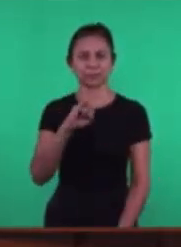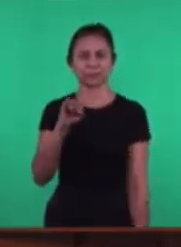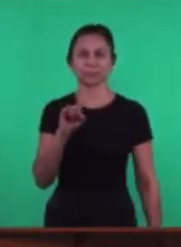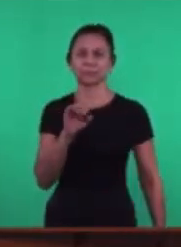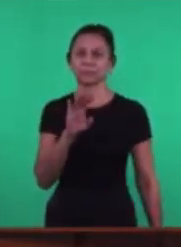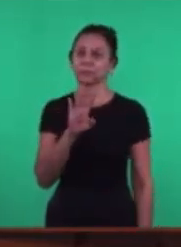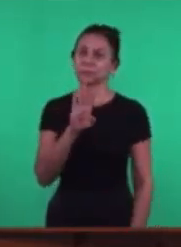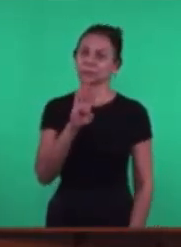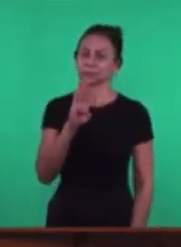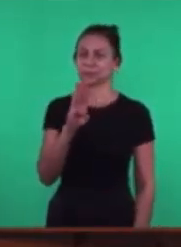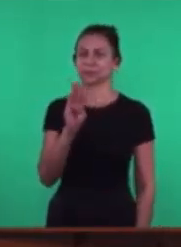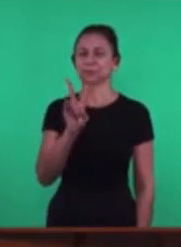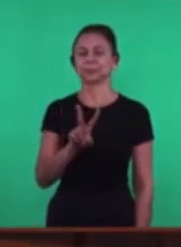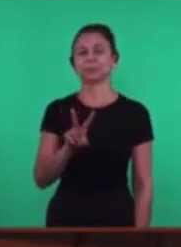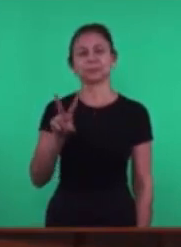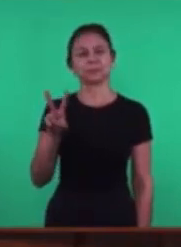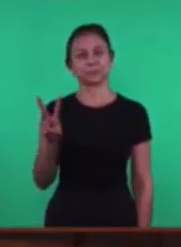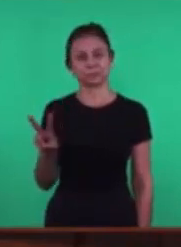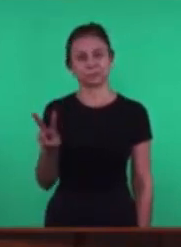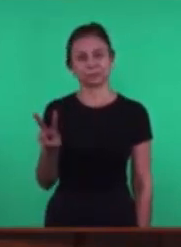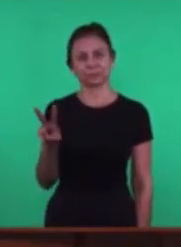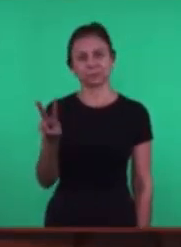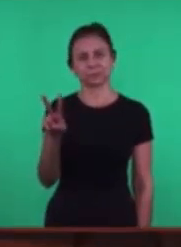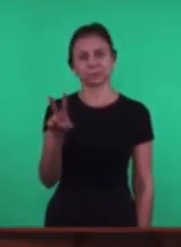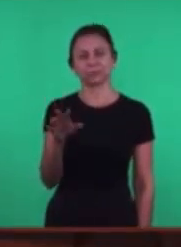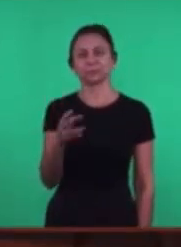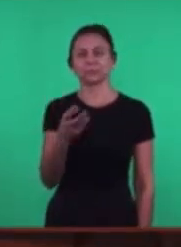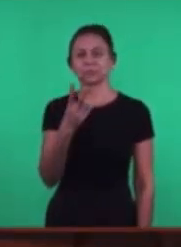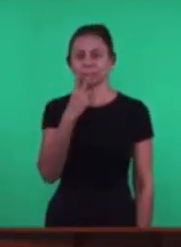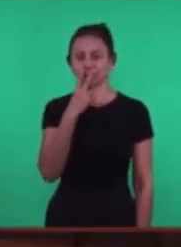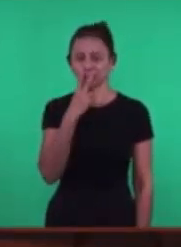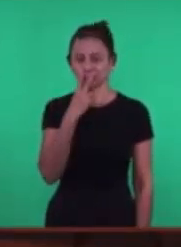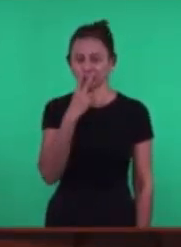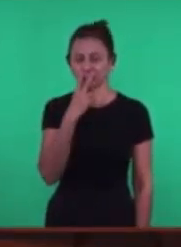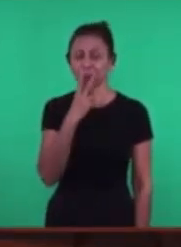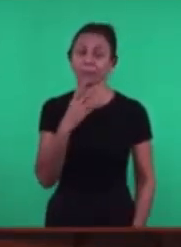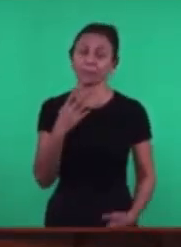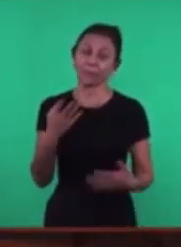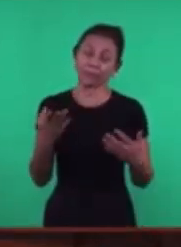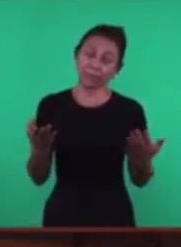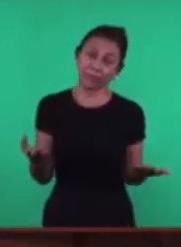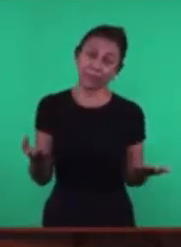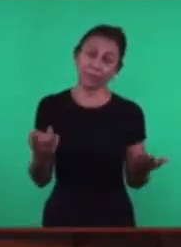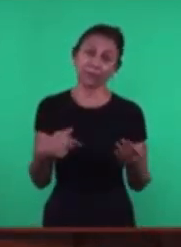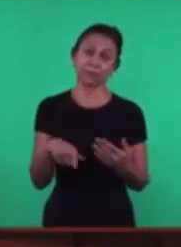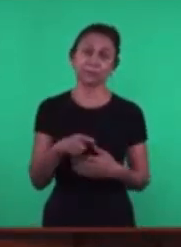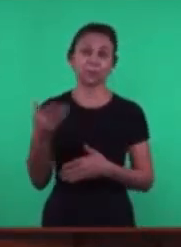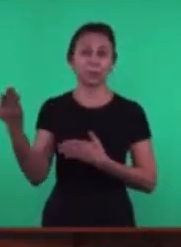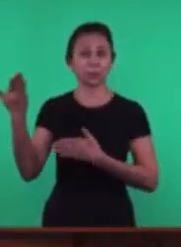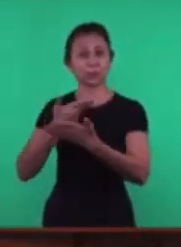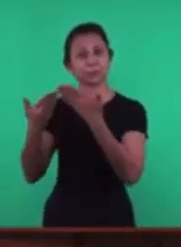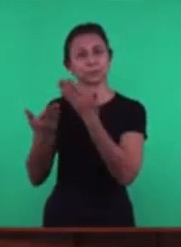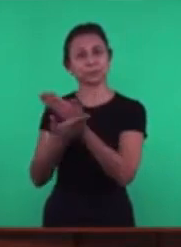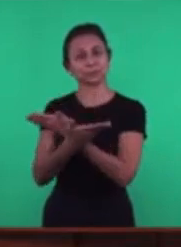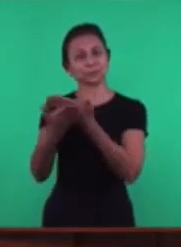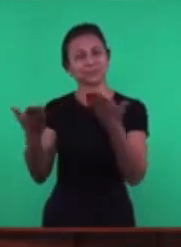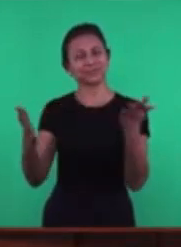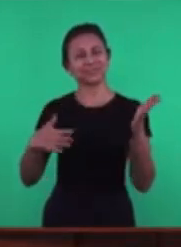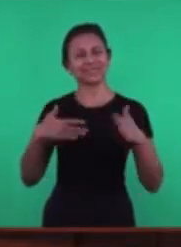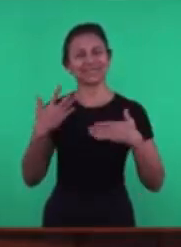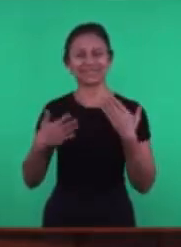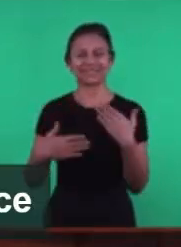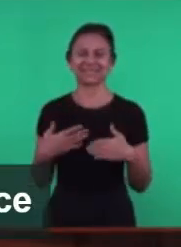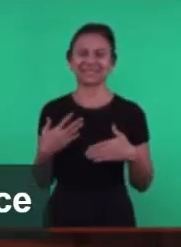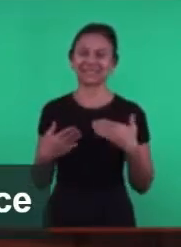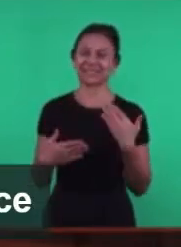Na cidade de Vila Velha, no estado do Espírito Santo E aliás, queremos compartilhar com os irmãos a nossa alegria